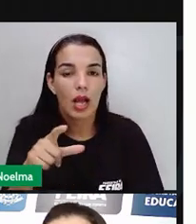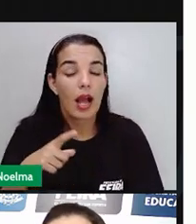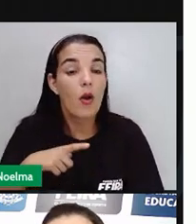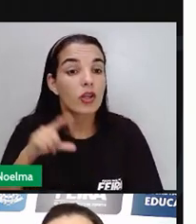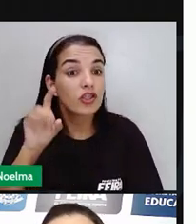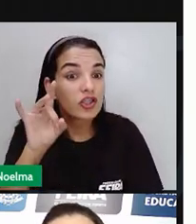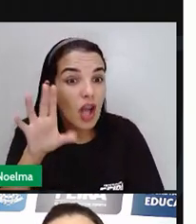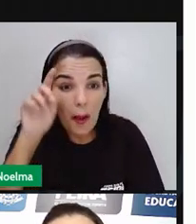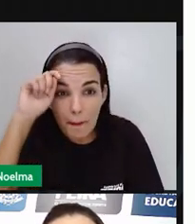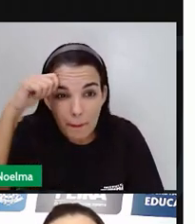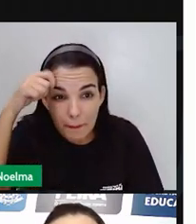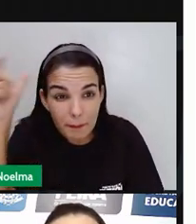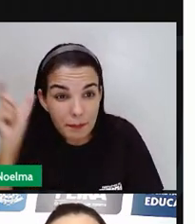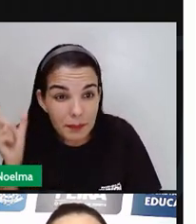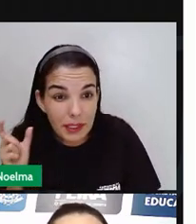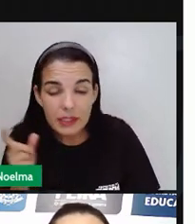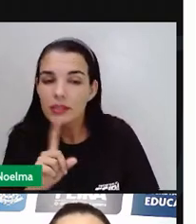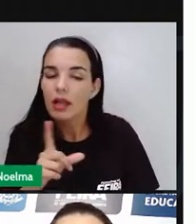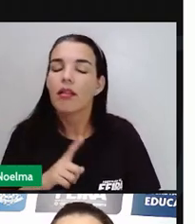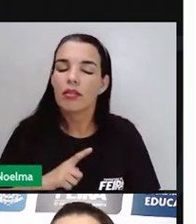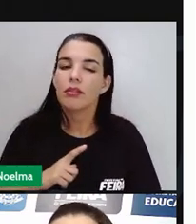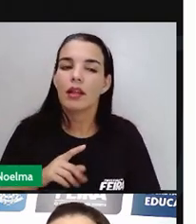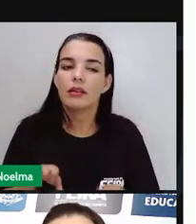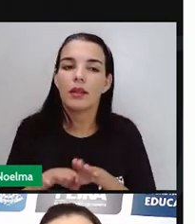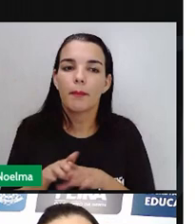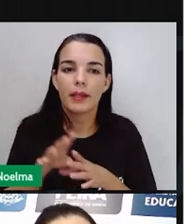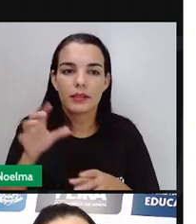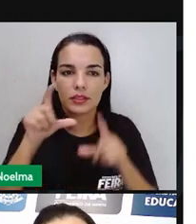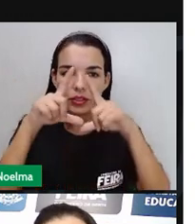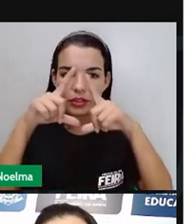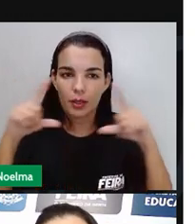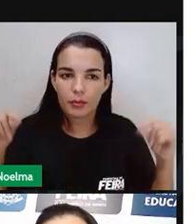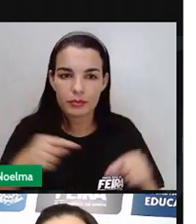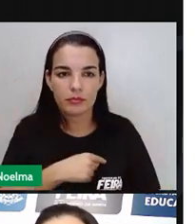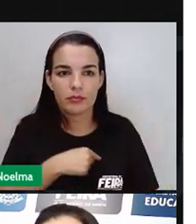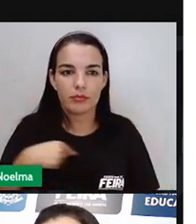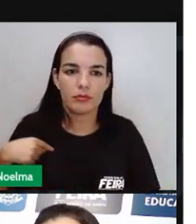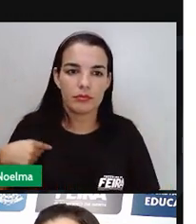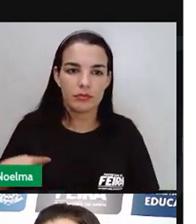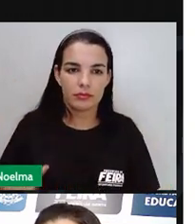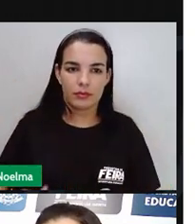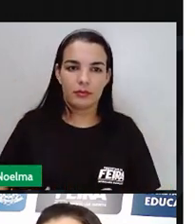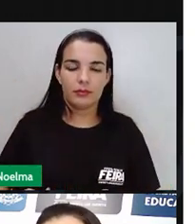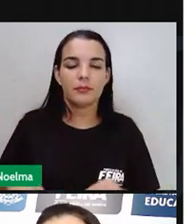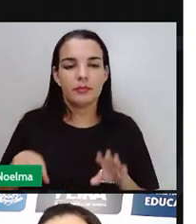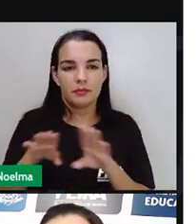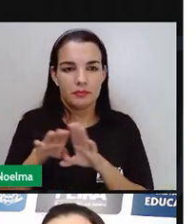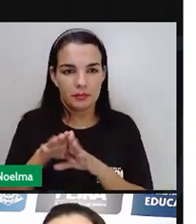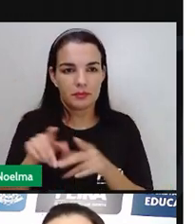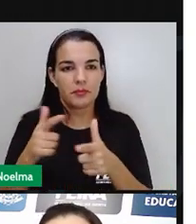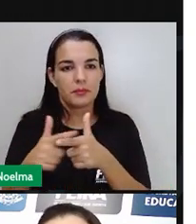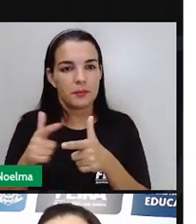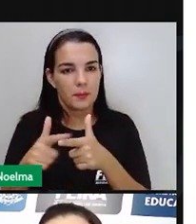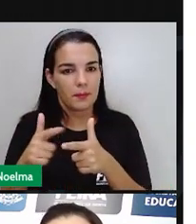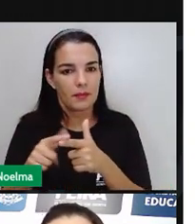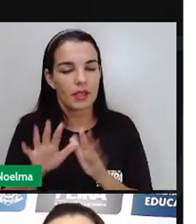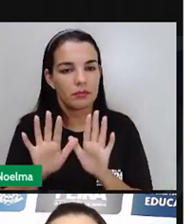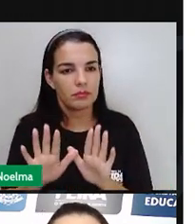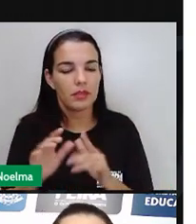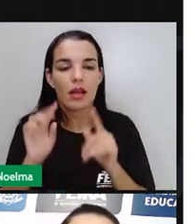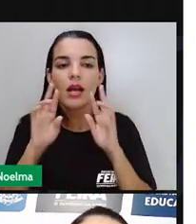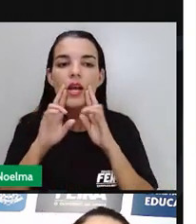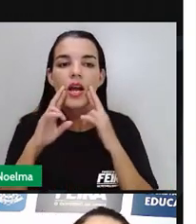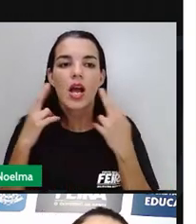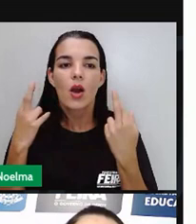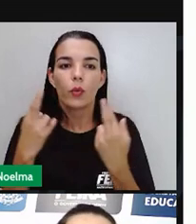asiáticos, né? A reunião familiar era impossível eles estarem com os seus familiares, já